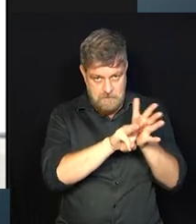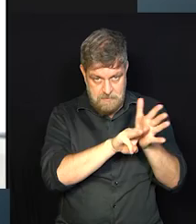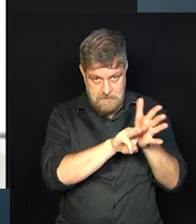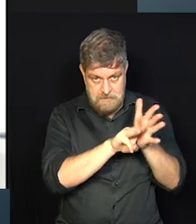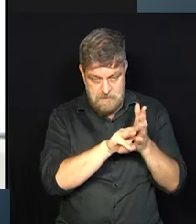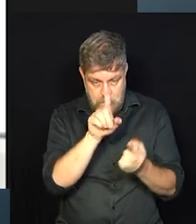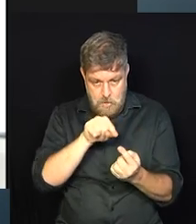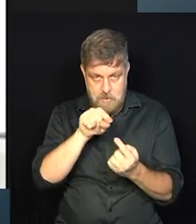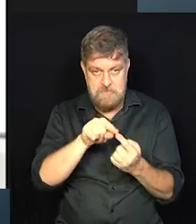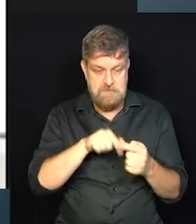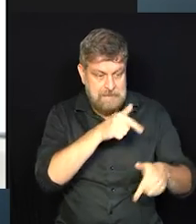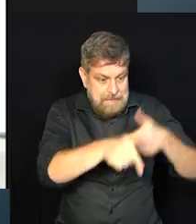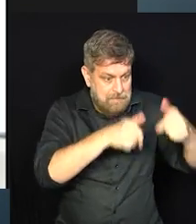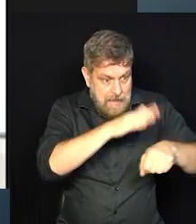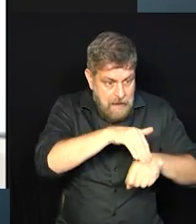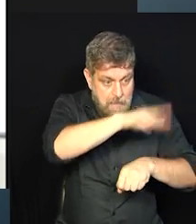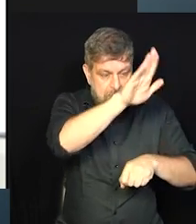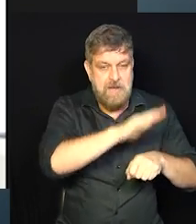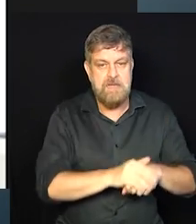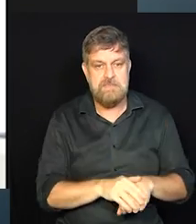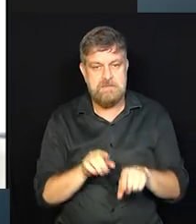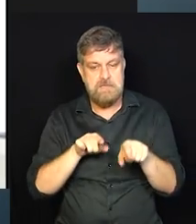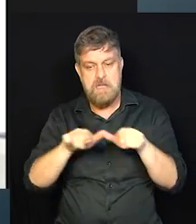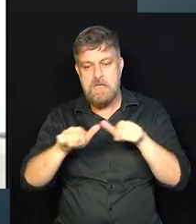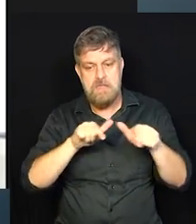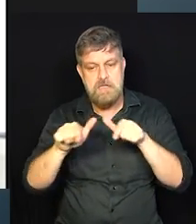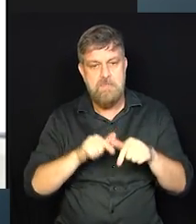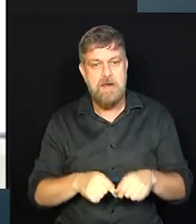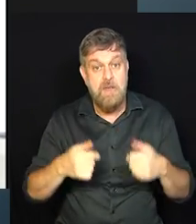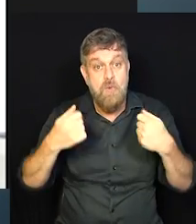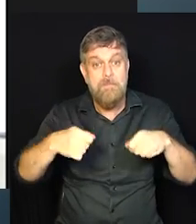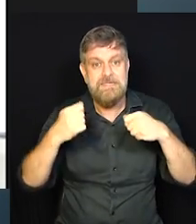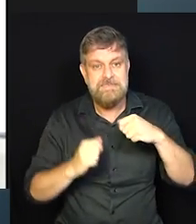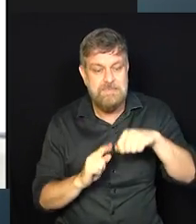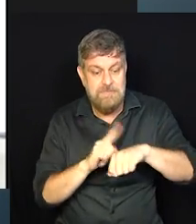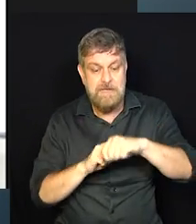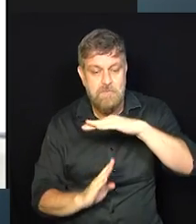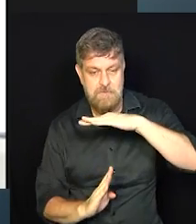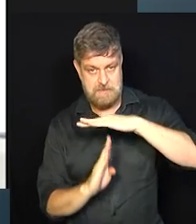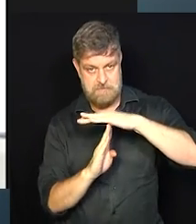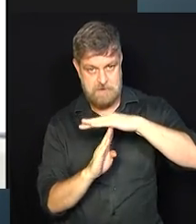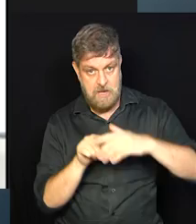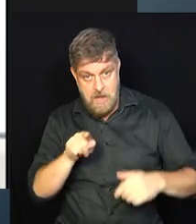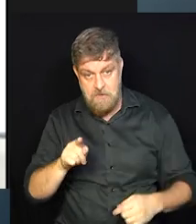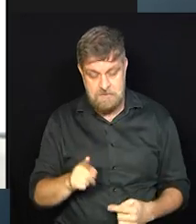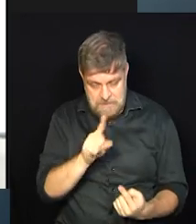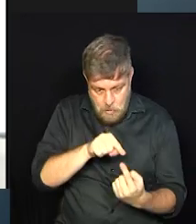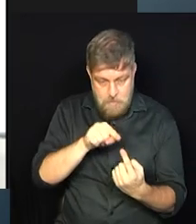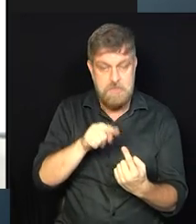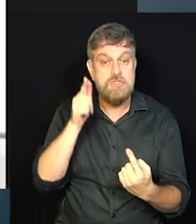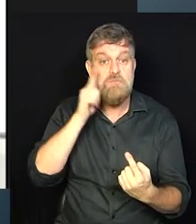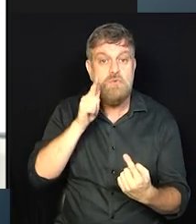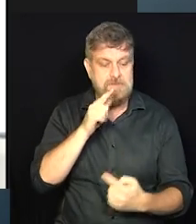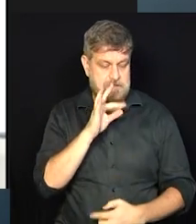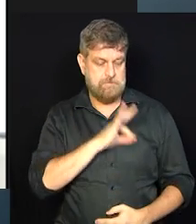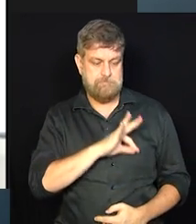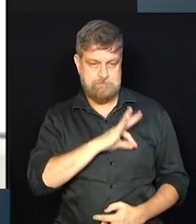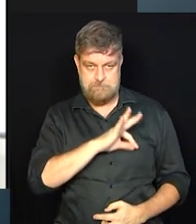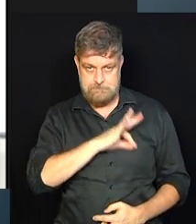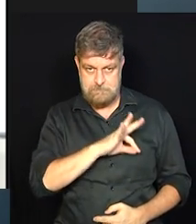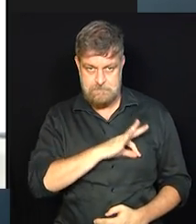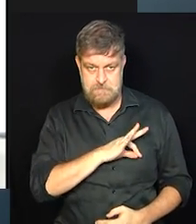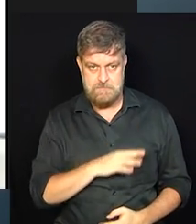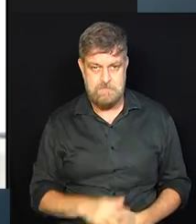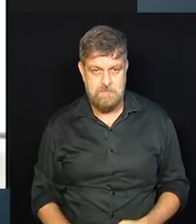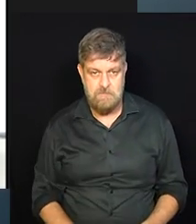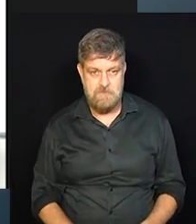desenvolvido pra que você não trabalhe nem mais e nem menos do que o estritamente necessário pra você alcançar seus objetivos financeiros